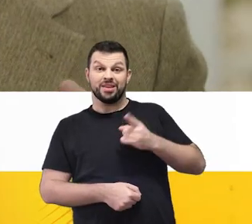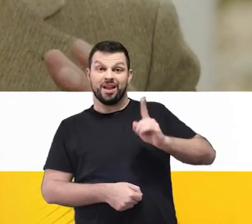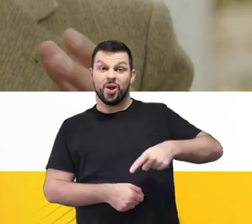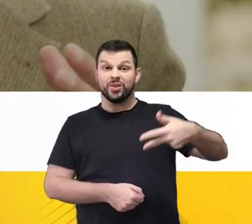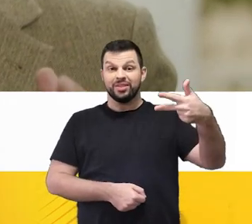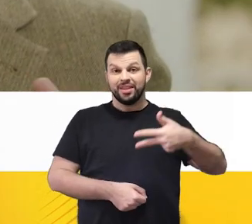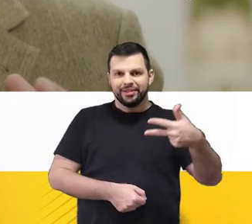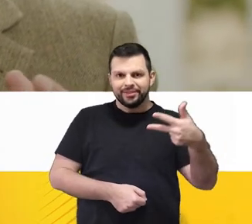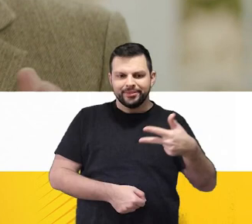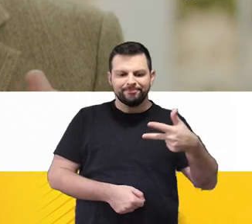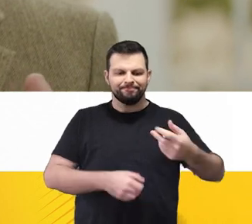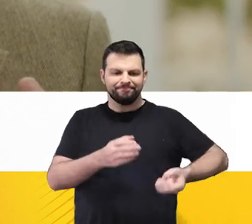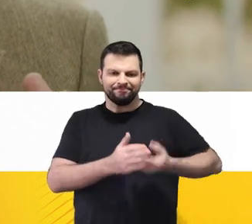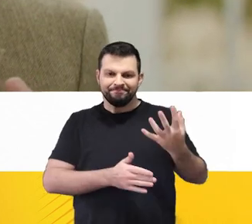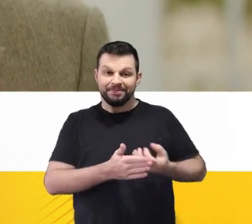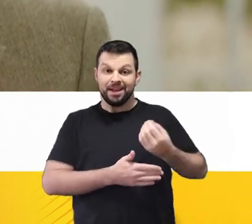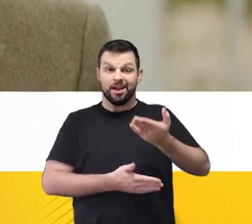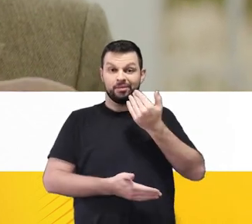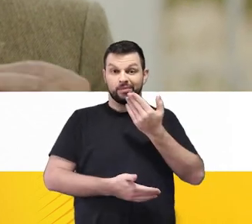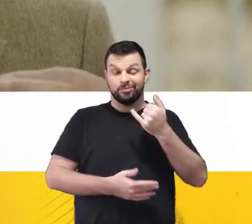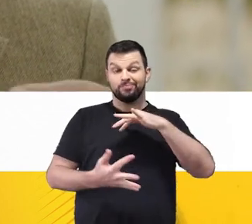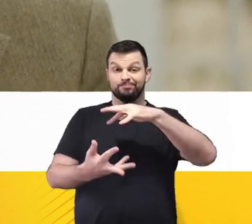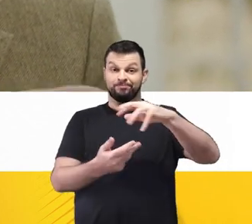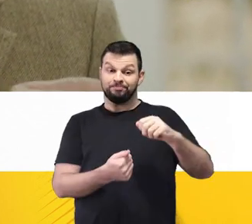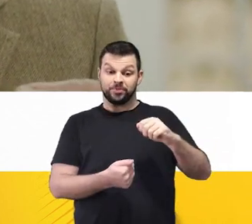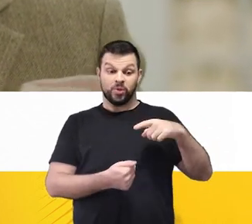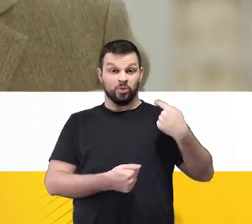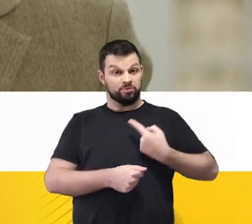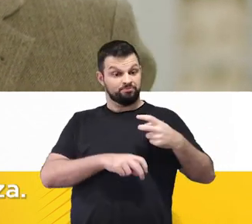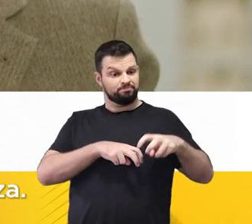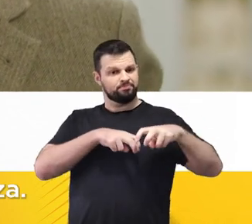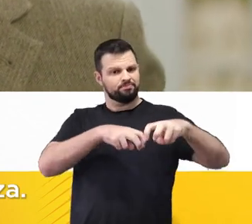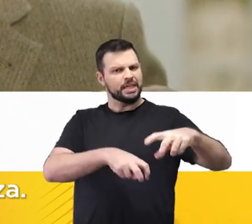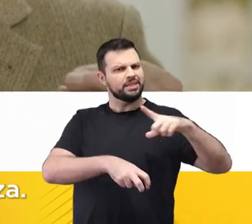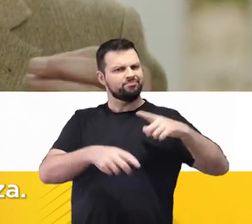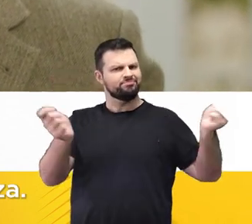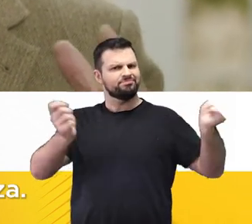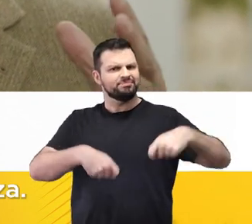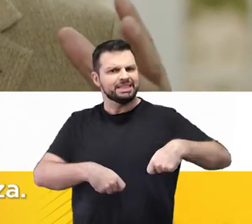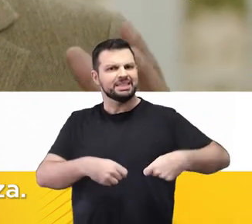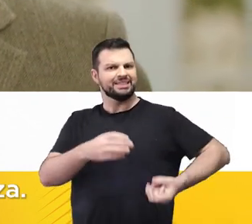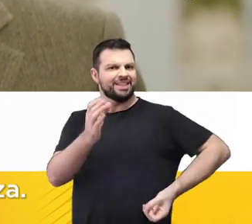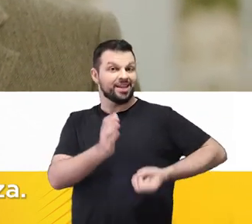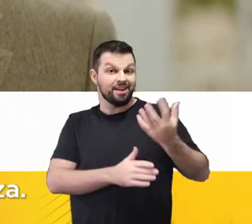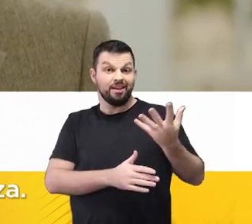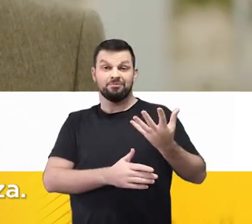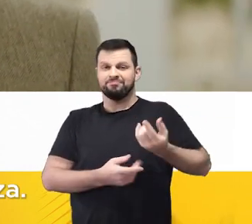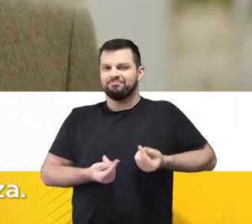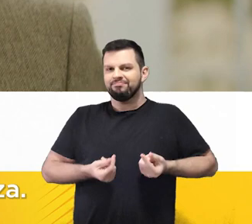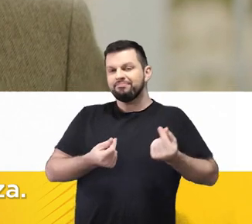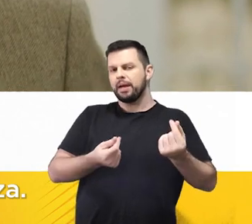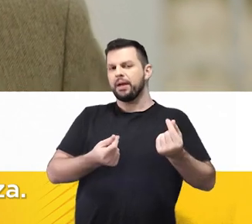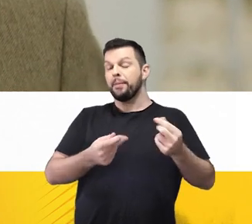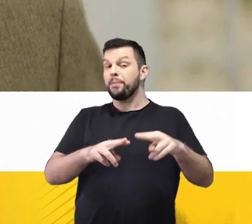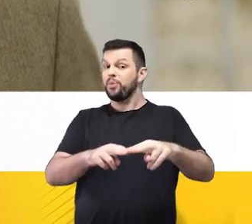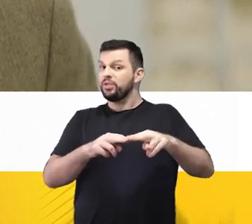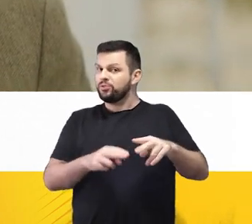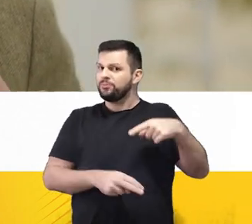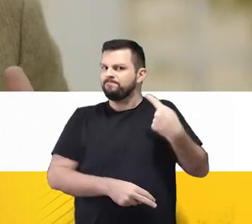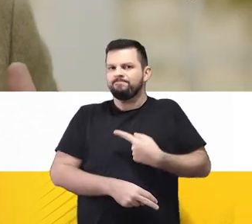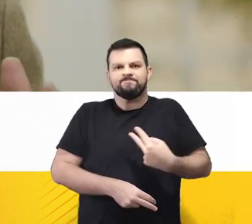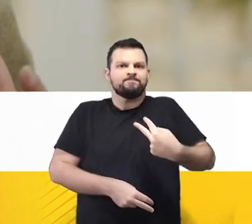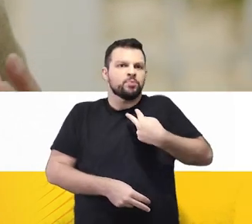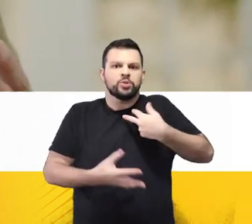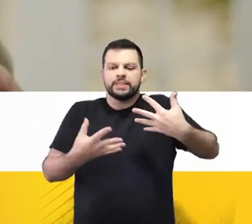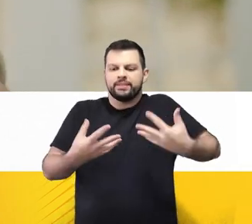Somos o terceiro produtor de alimentos do mundo e nossa agropecuária tem um enorme potencial de gerar riqueza. Por